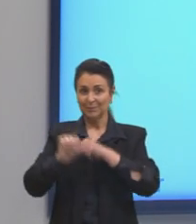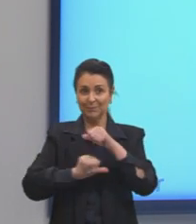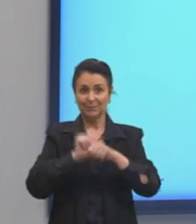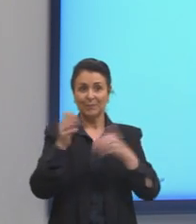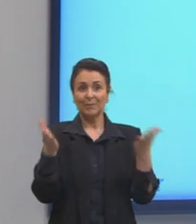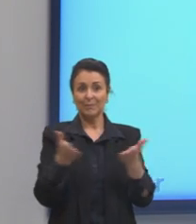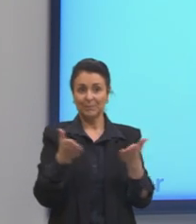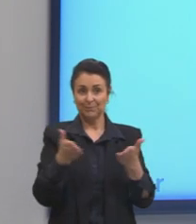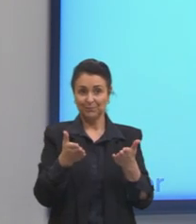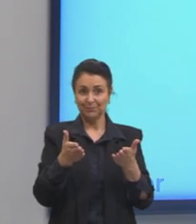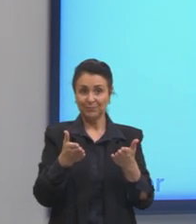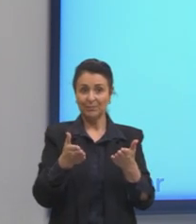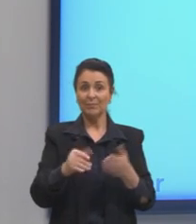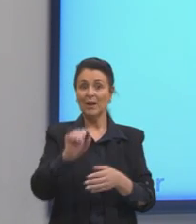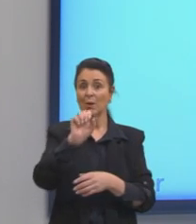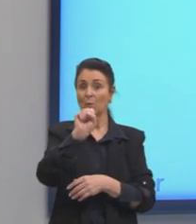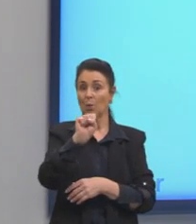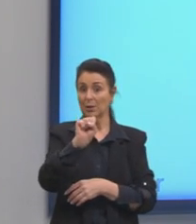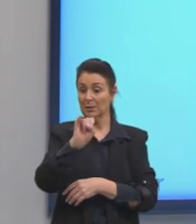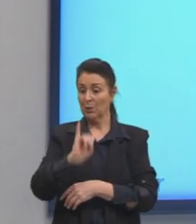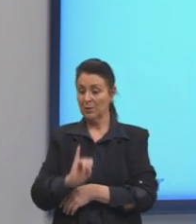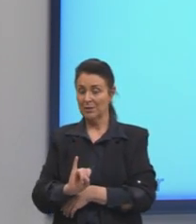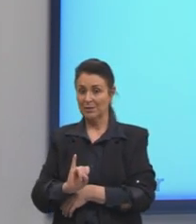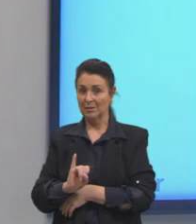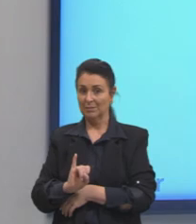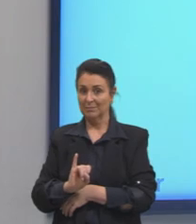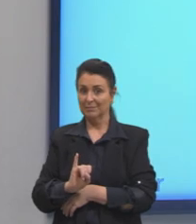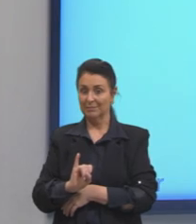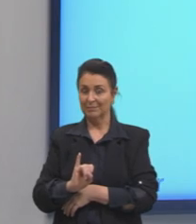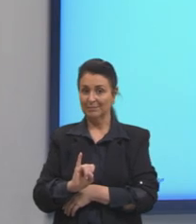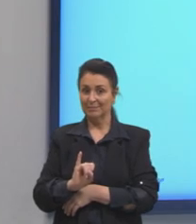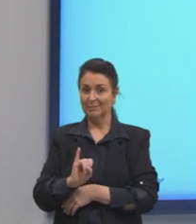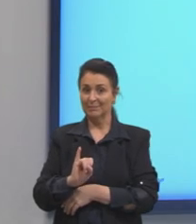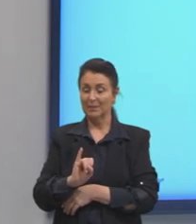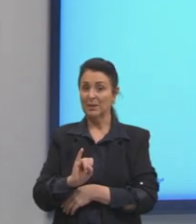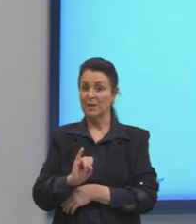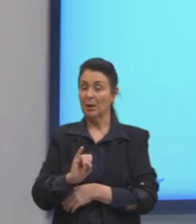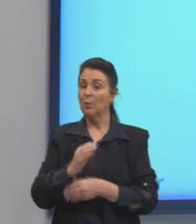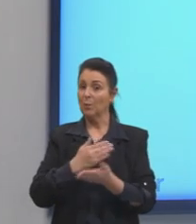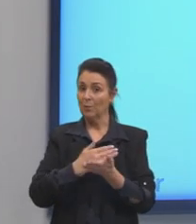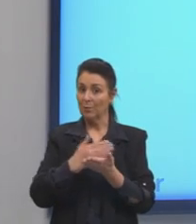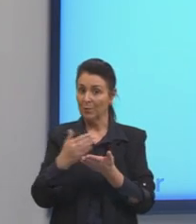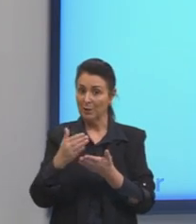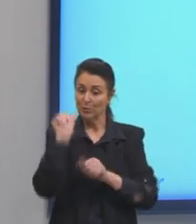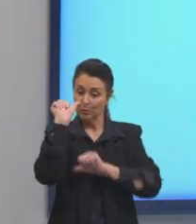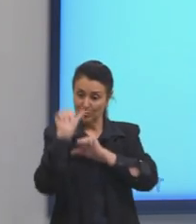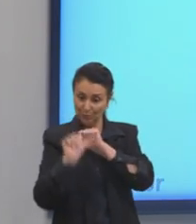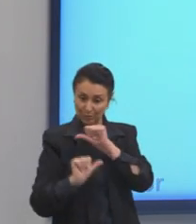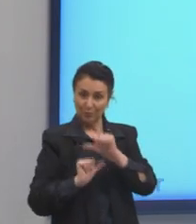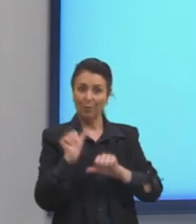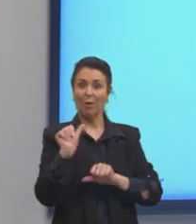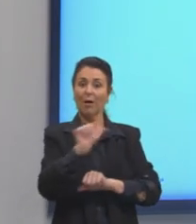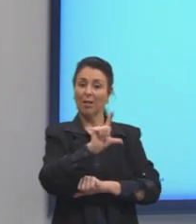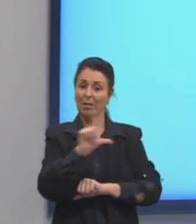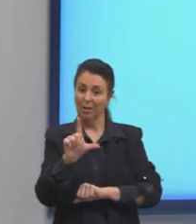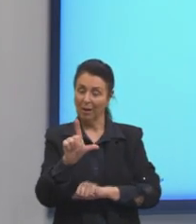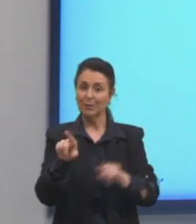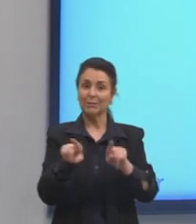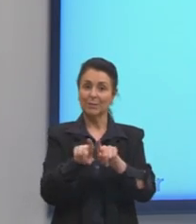Agora, eu vou pegar esse S inicial aqui e passar para o outro lado. Como ele está